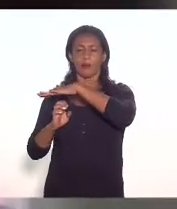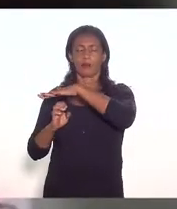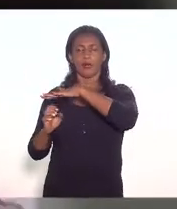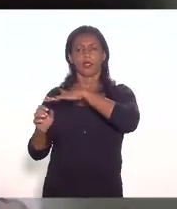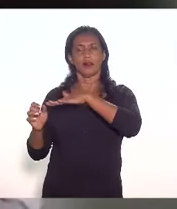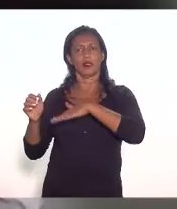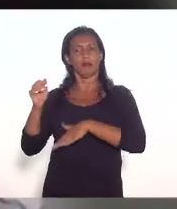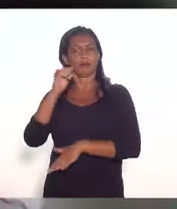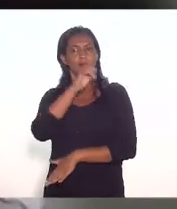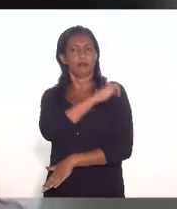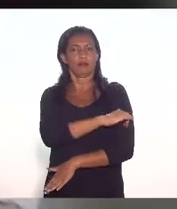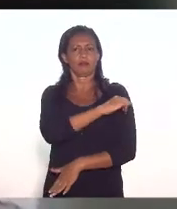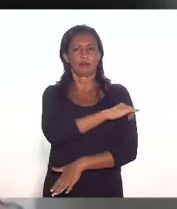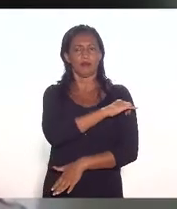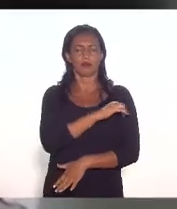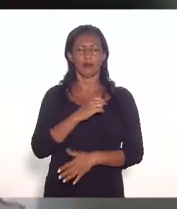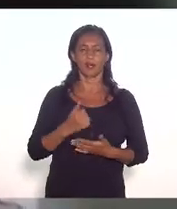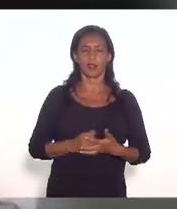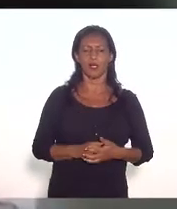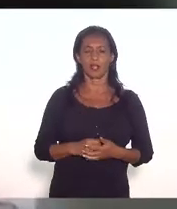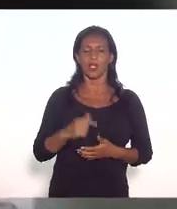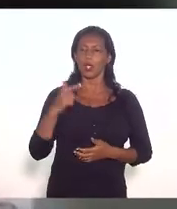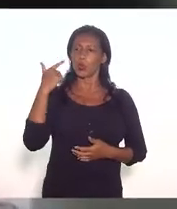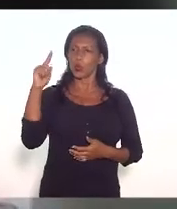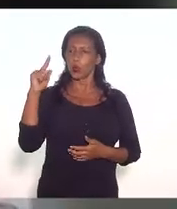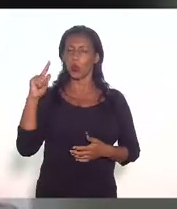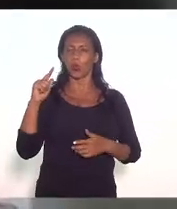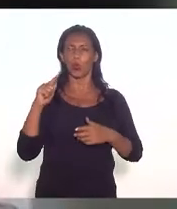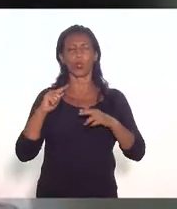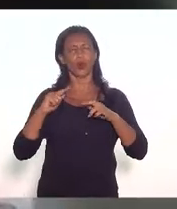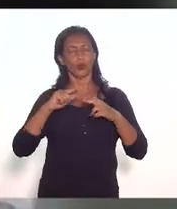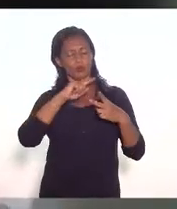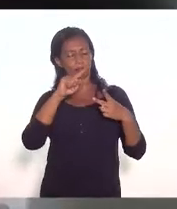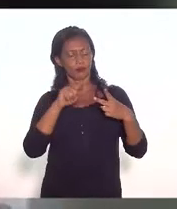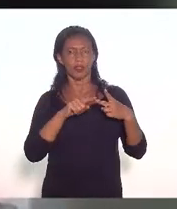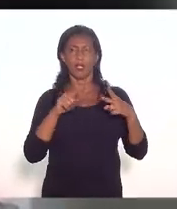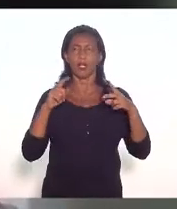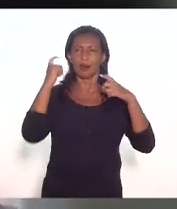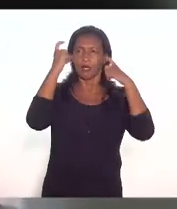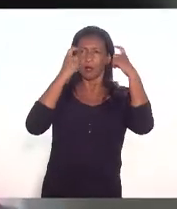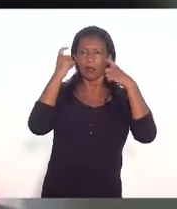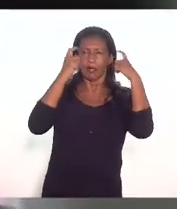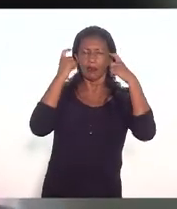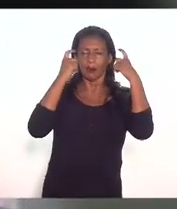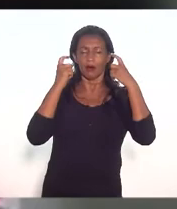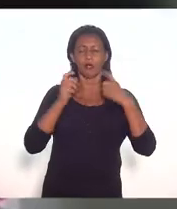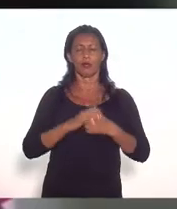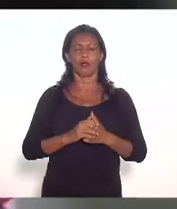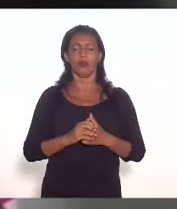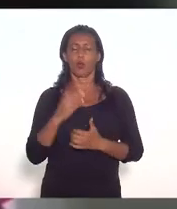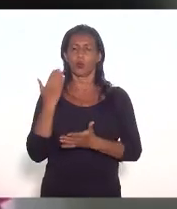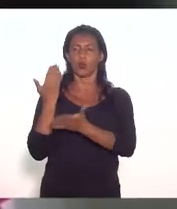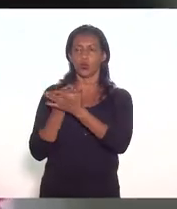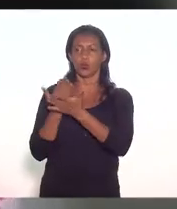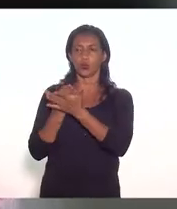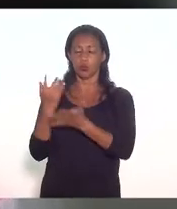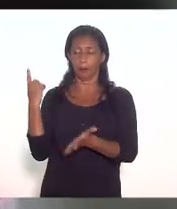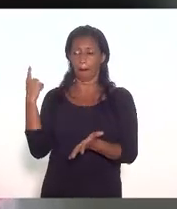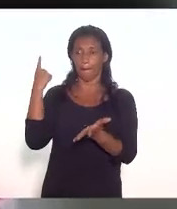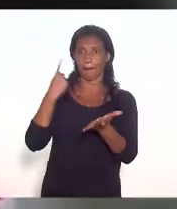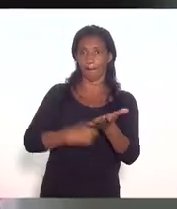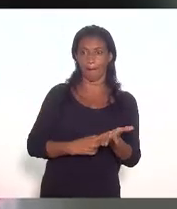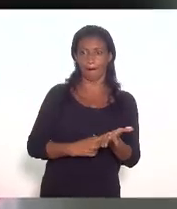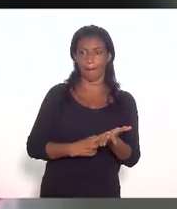Janeiro e um outro aspecto que não foi levantado e que me preocupa é a questão também do estudo de impacto